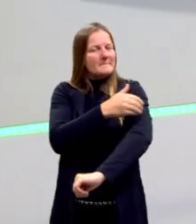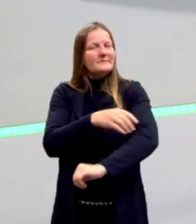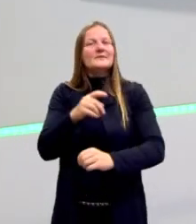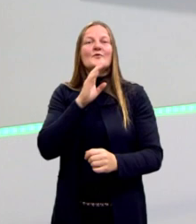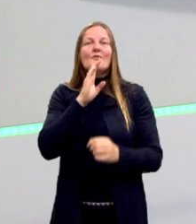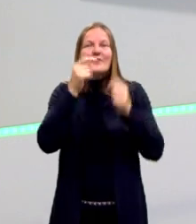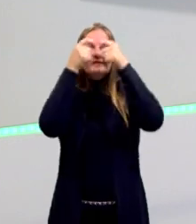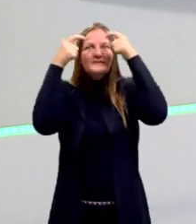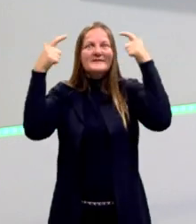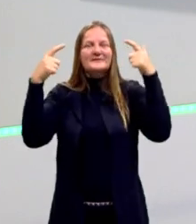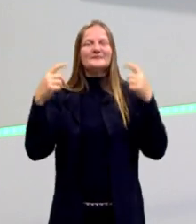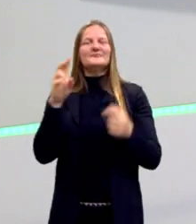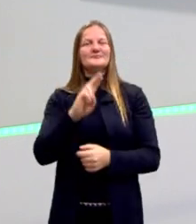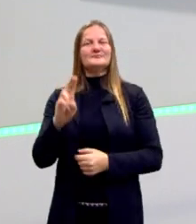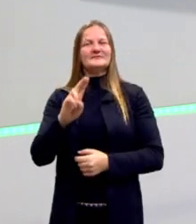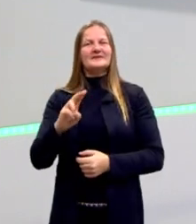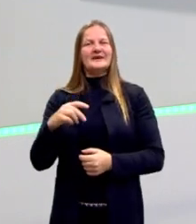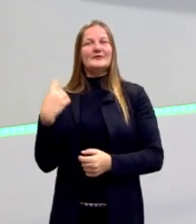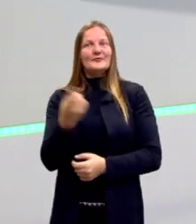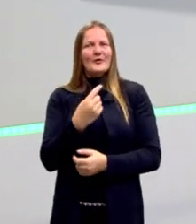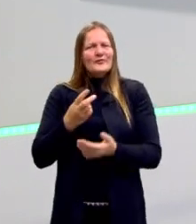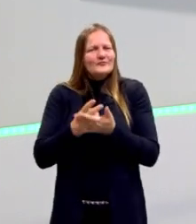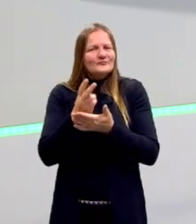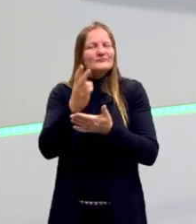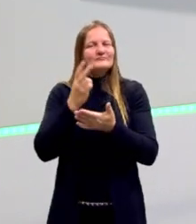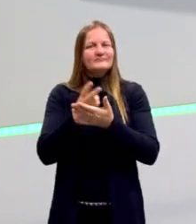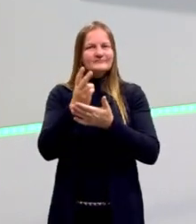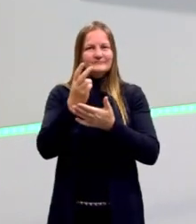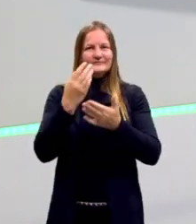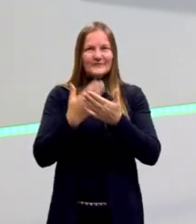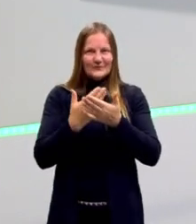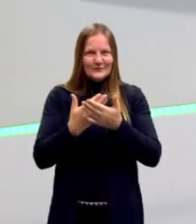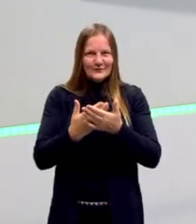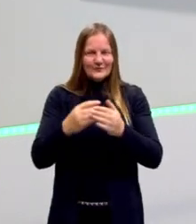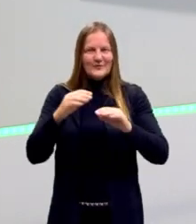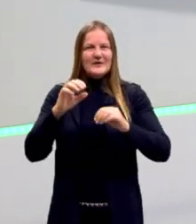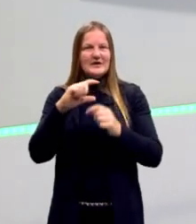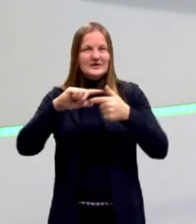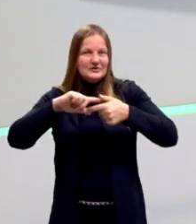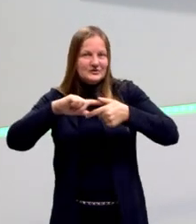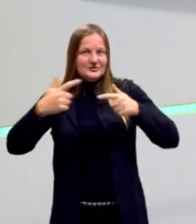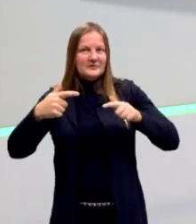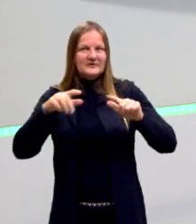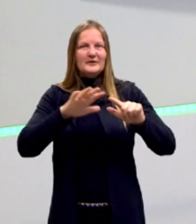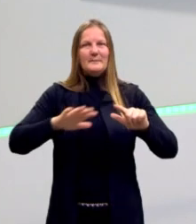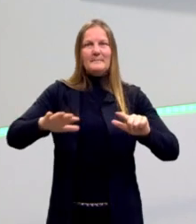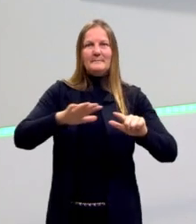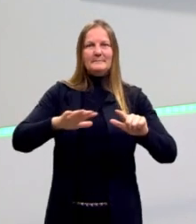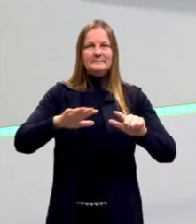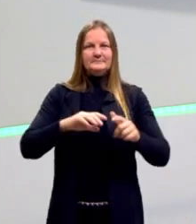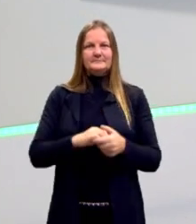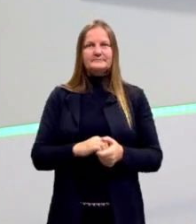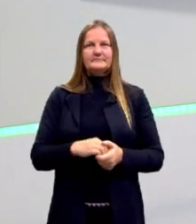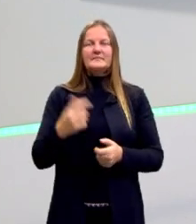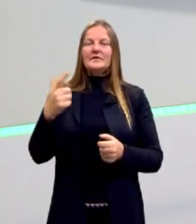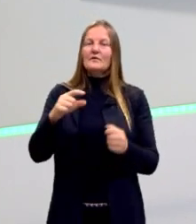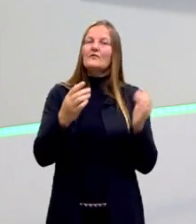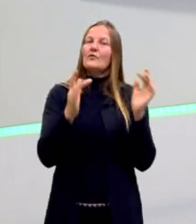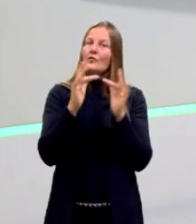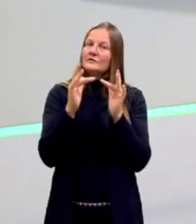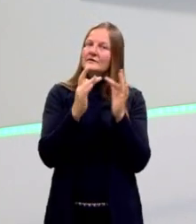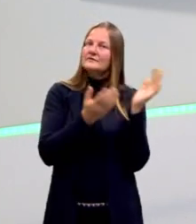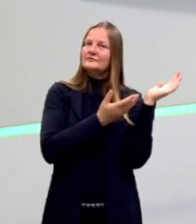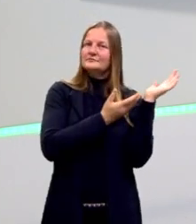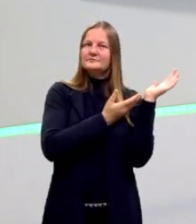conhecimentos que nós temos e vamos dar continuidade ao estudo da geometria plana. Novamente, aqui, se vocês